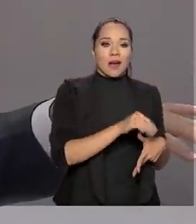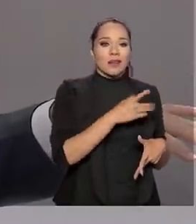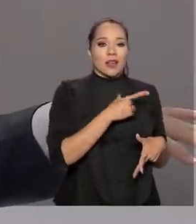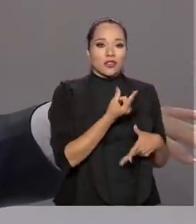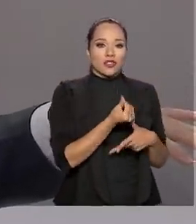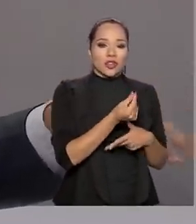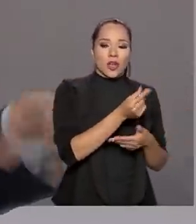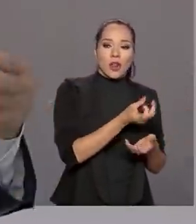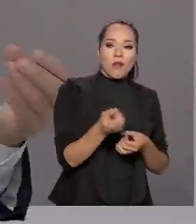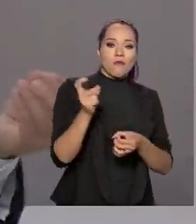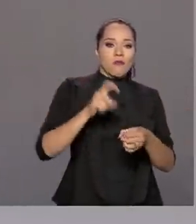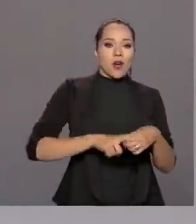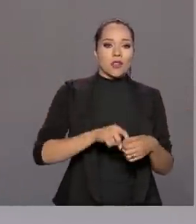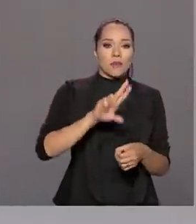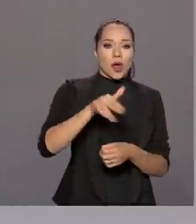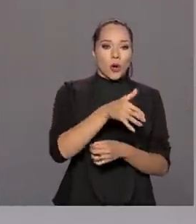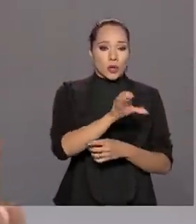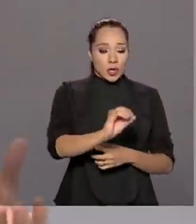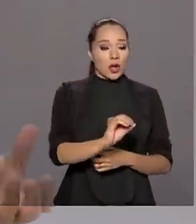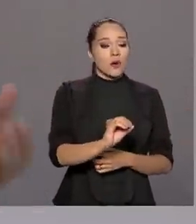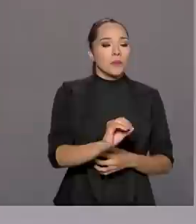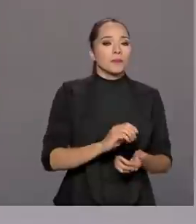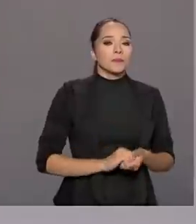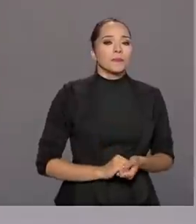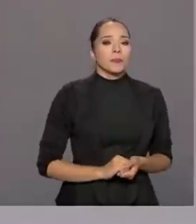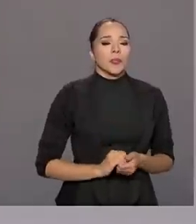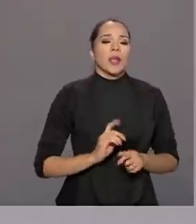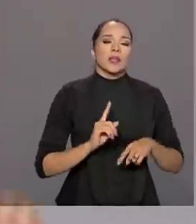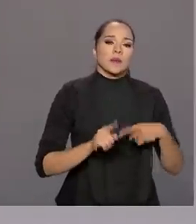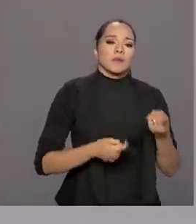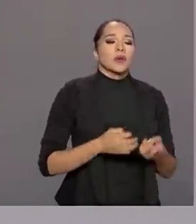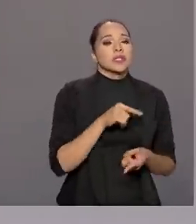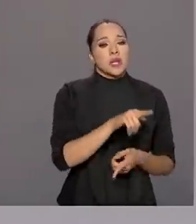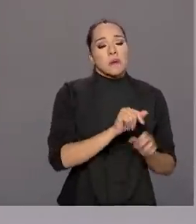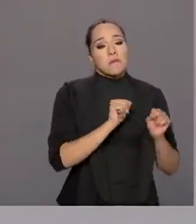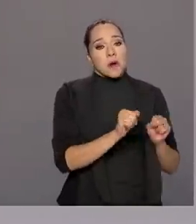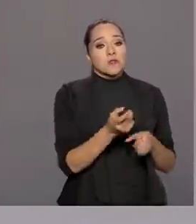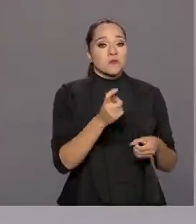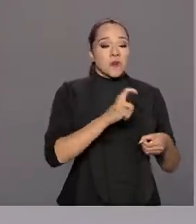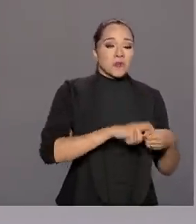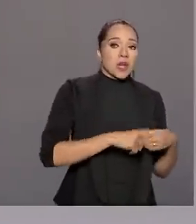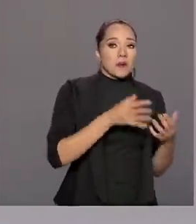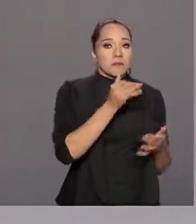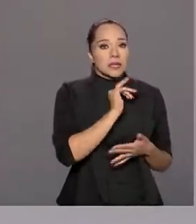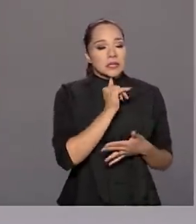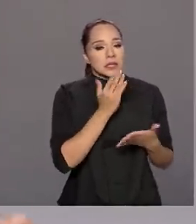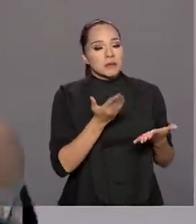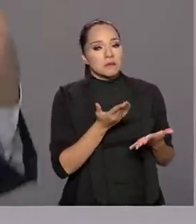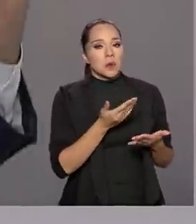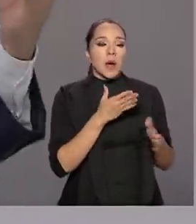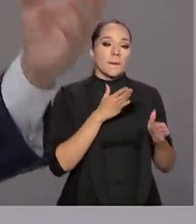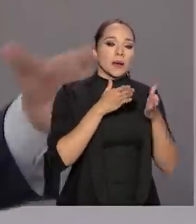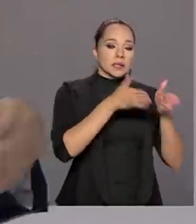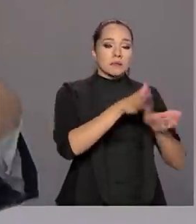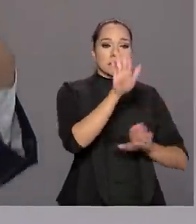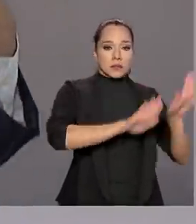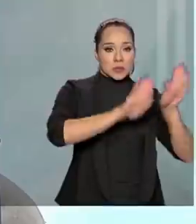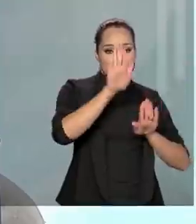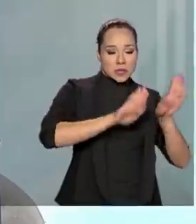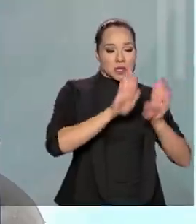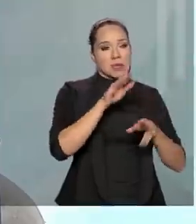devolve um dinheiro à União desse ato de corrupção e com isso ela pode voltar, por exemplo, a participar de